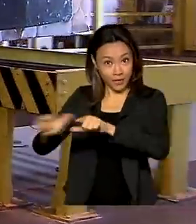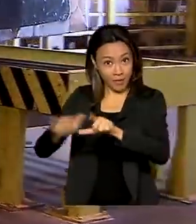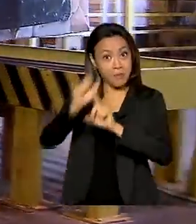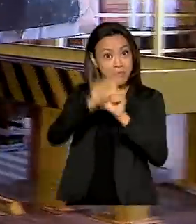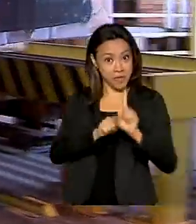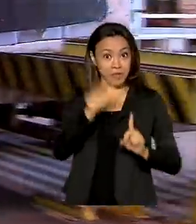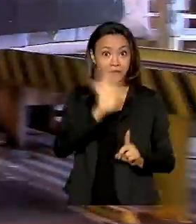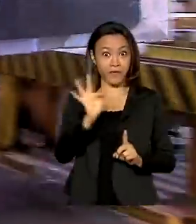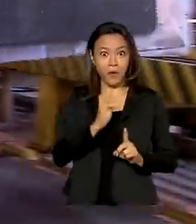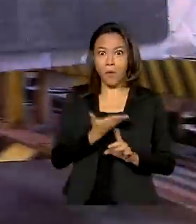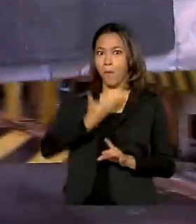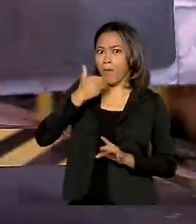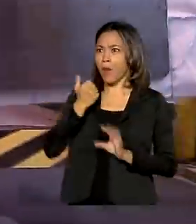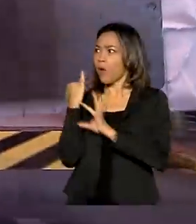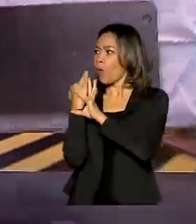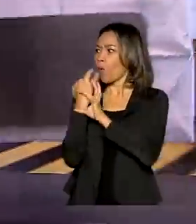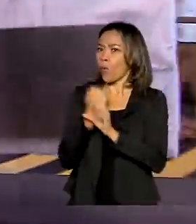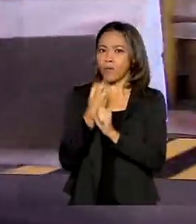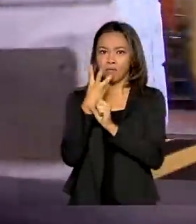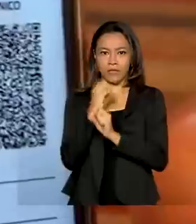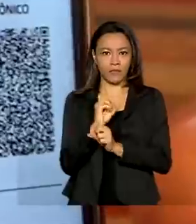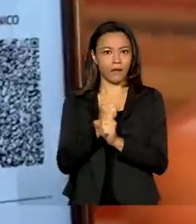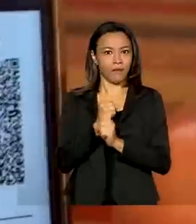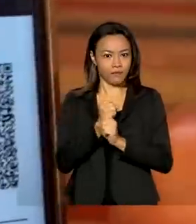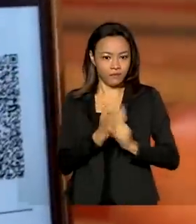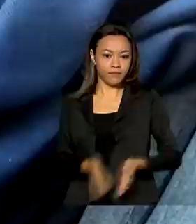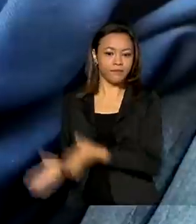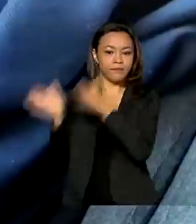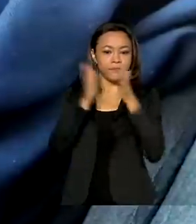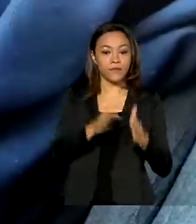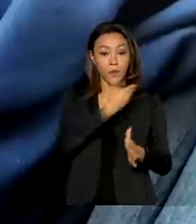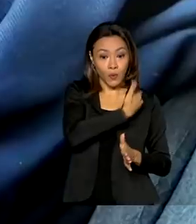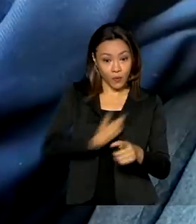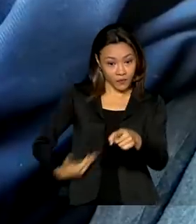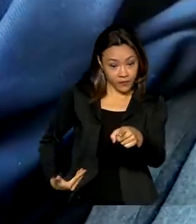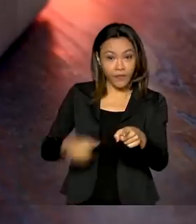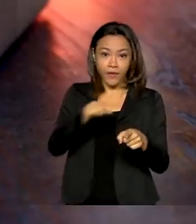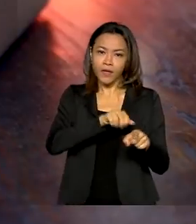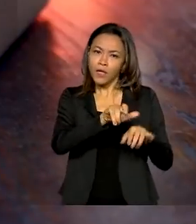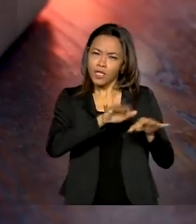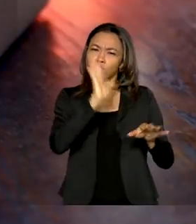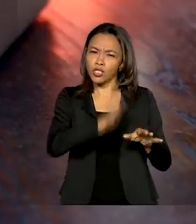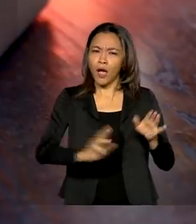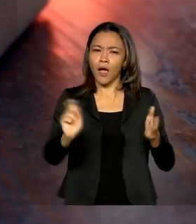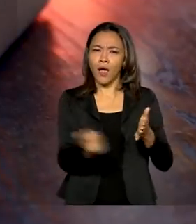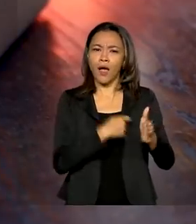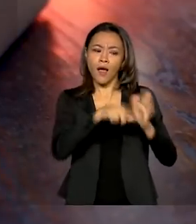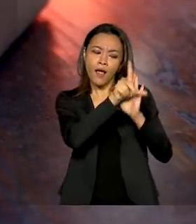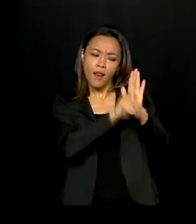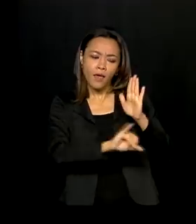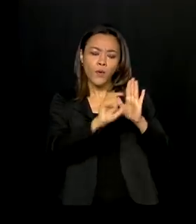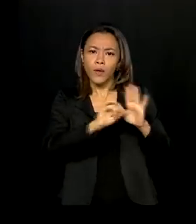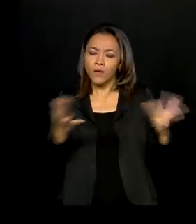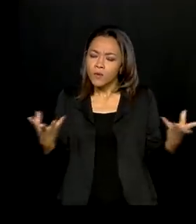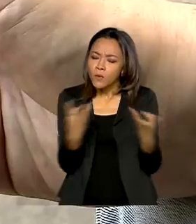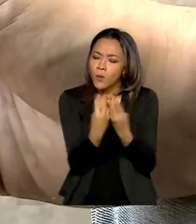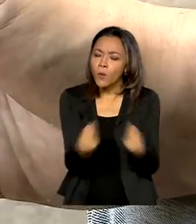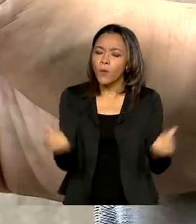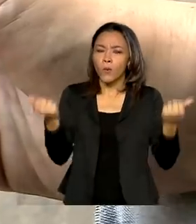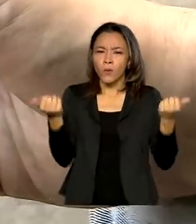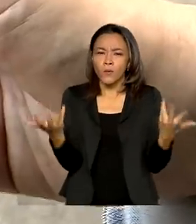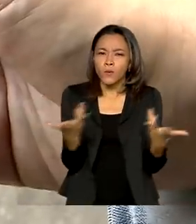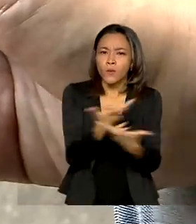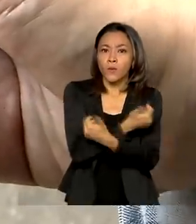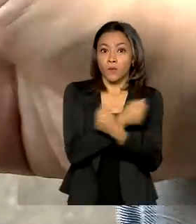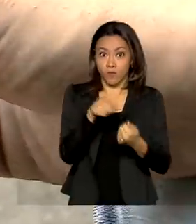resultado em 30 anos. Governo digital, sancionada a lei que reforça a eficiência e a prestação digital